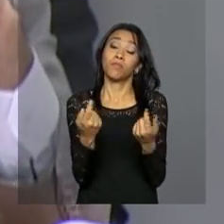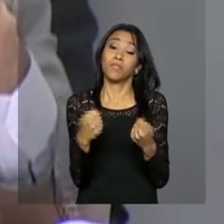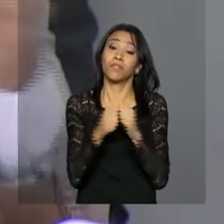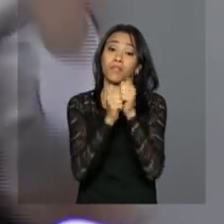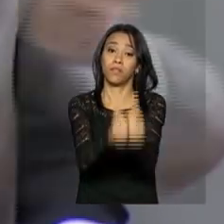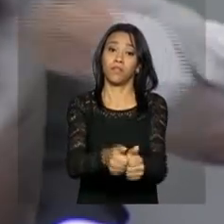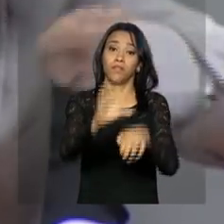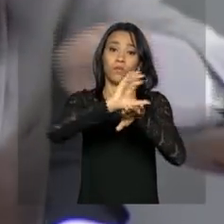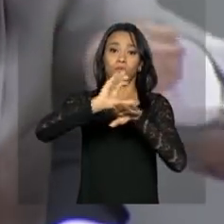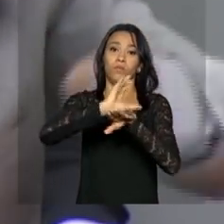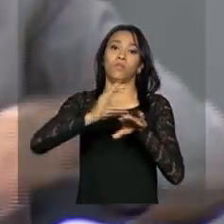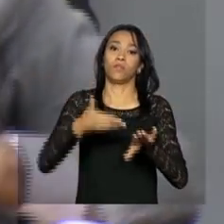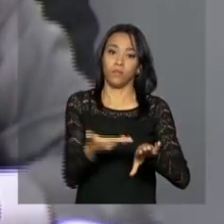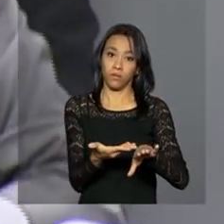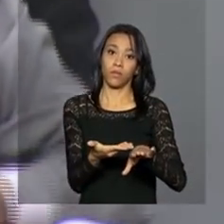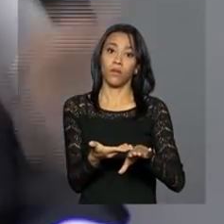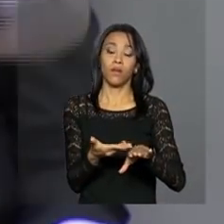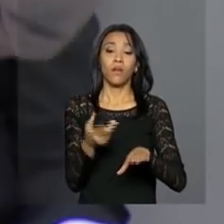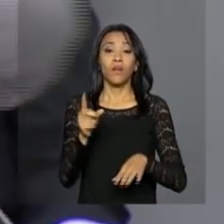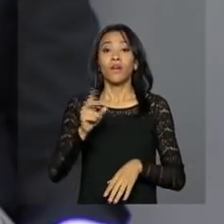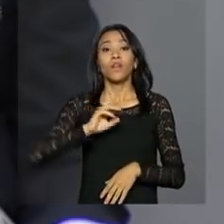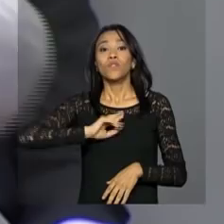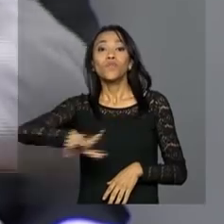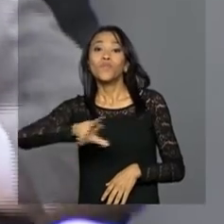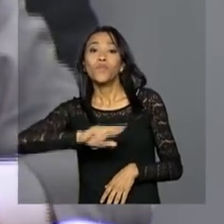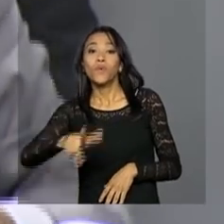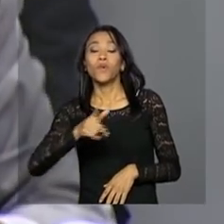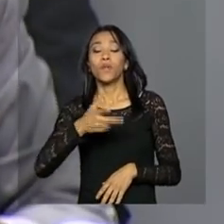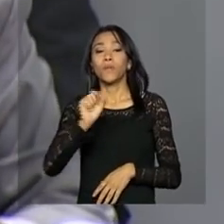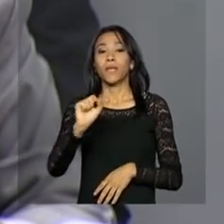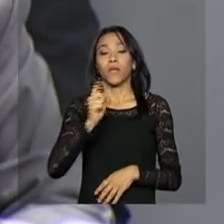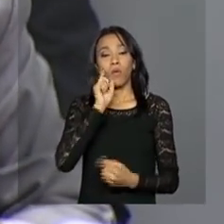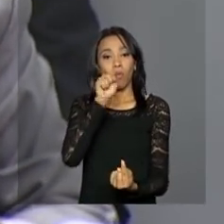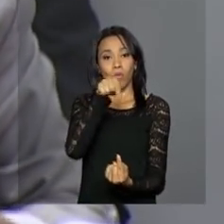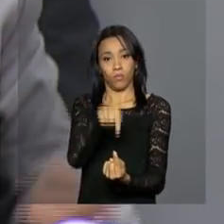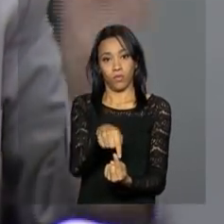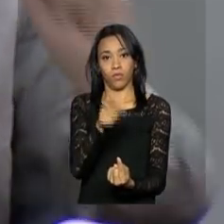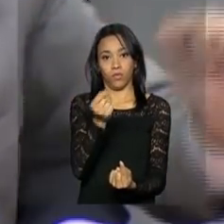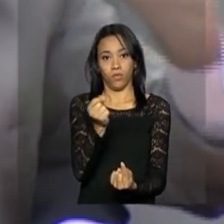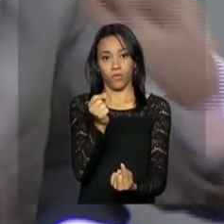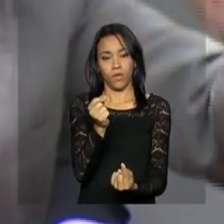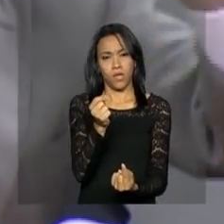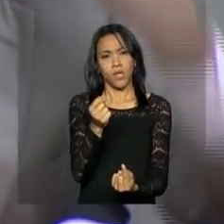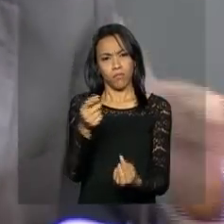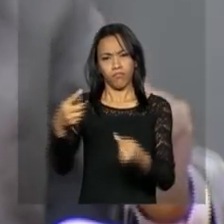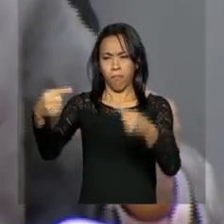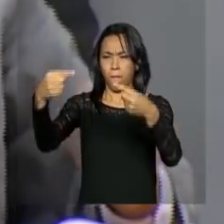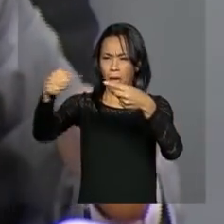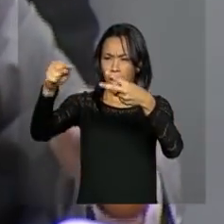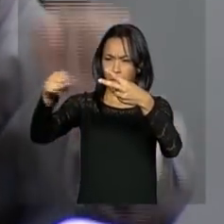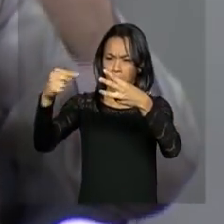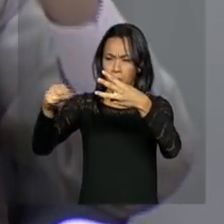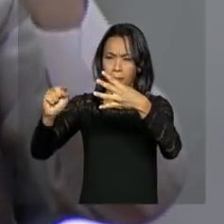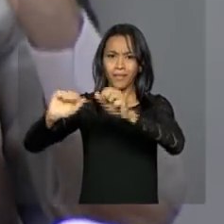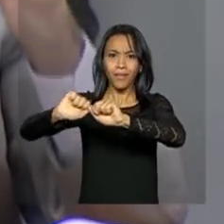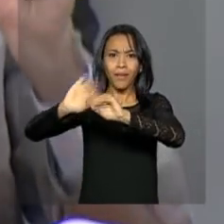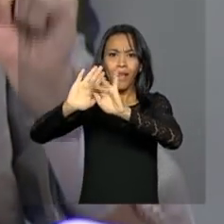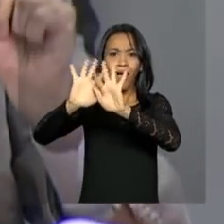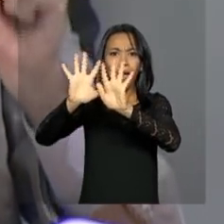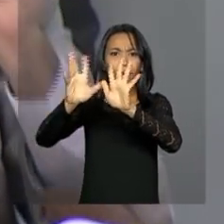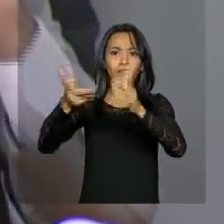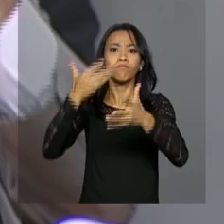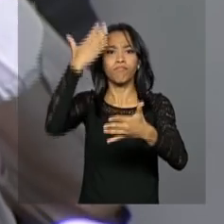Constituição. Não era esta a sua intenção. Não foi esta, objetivamente, a sua finalidade. Os fatos ficaram claros. Os fatos foram